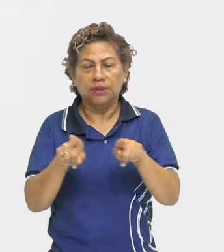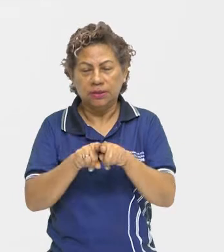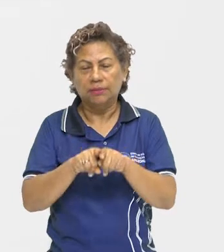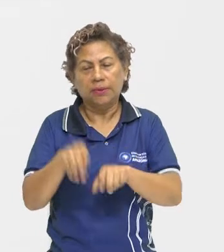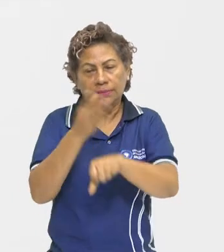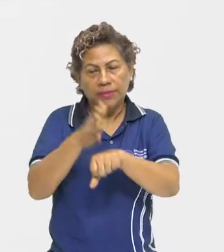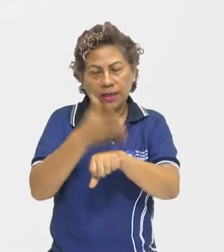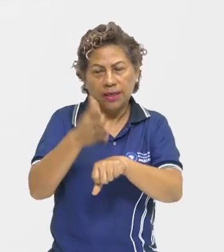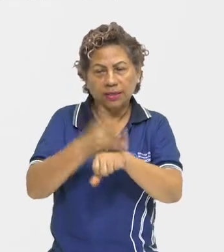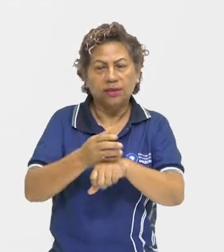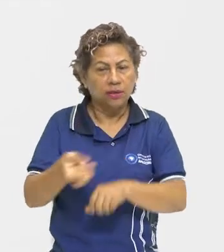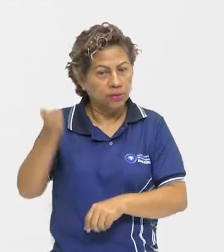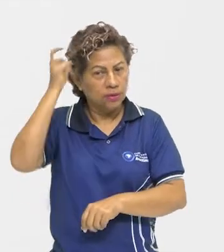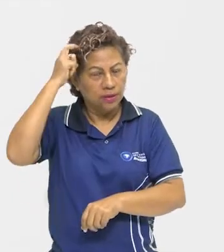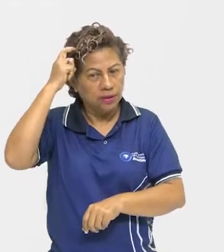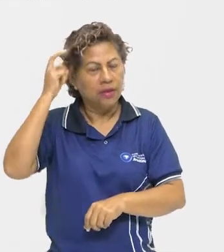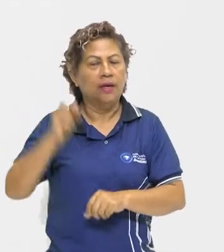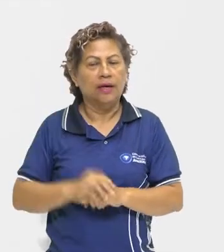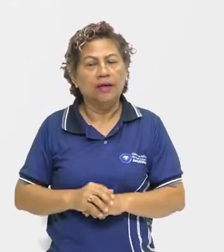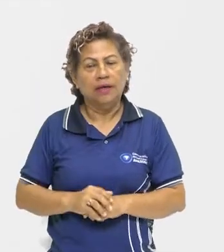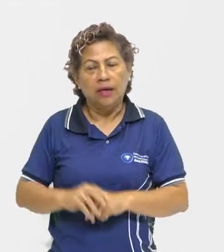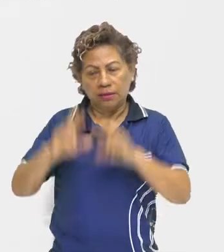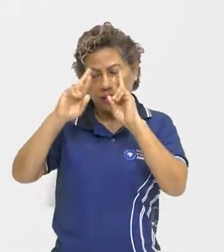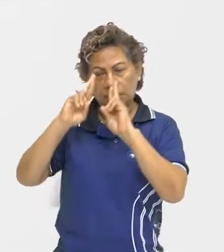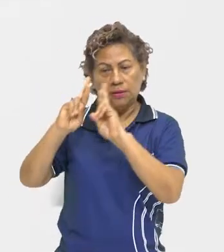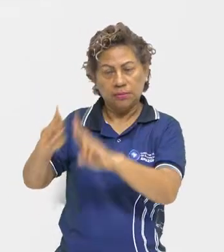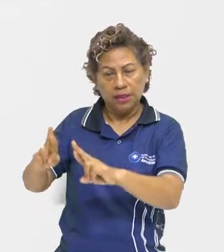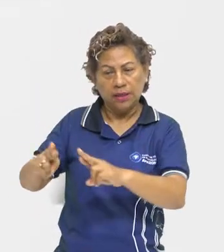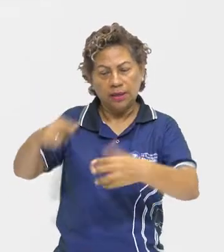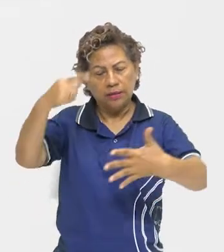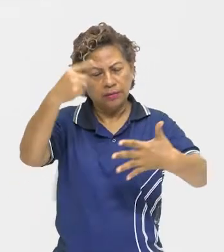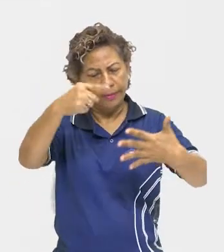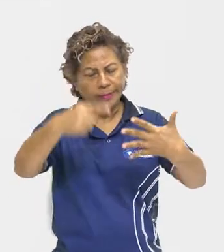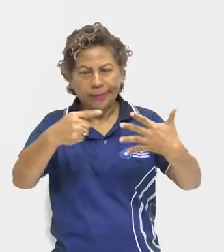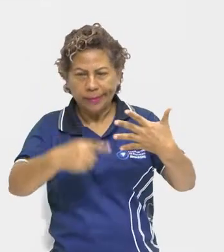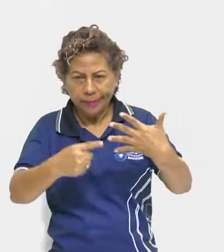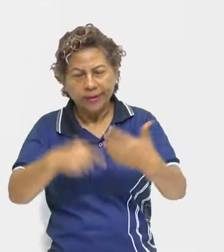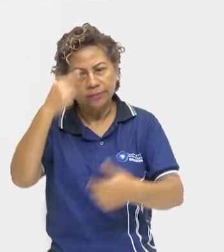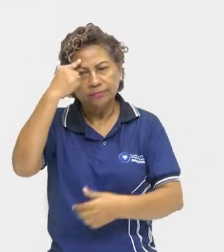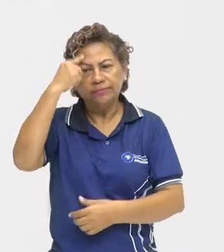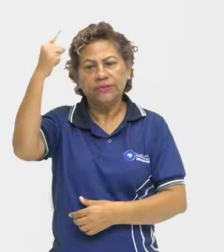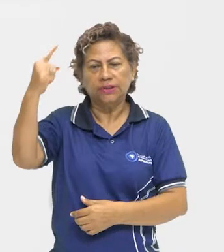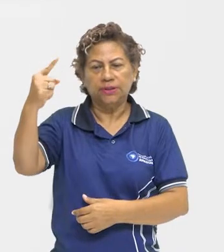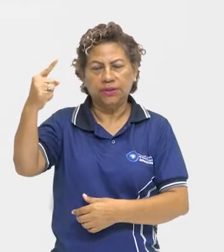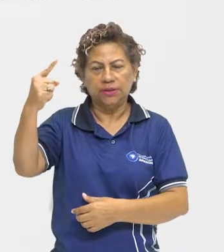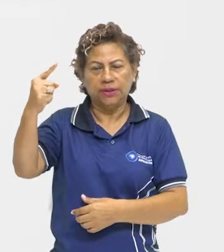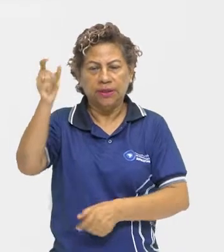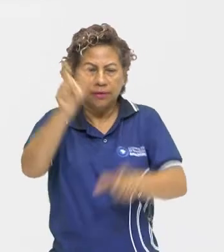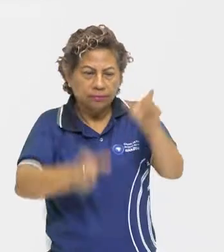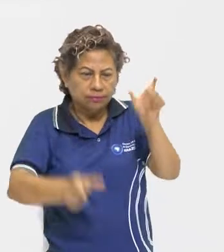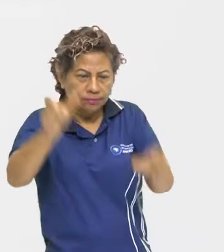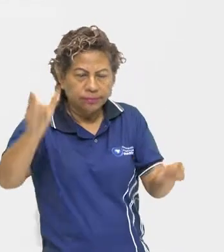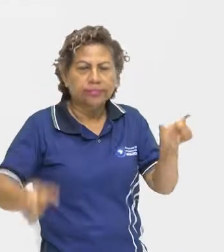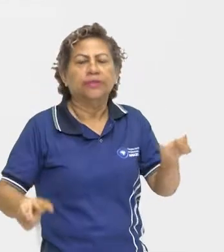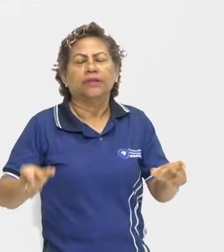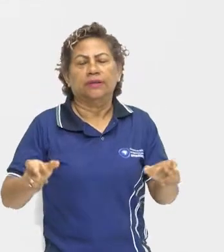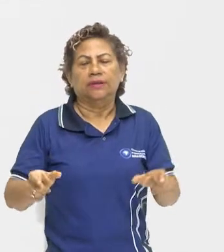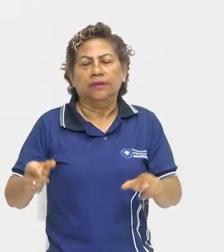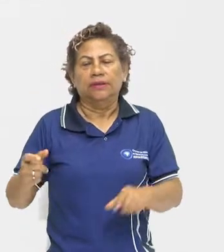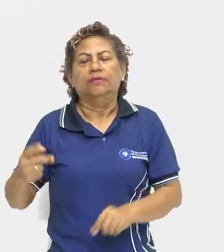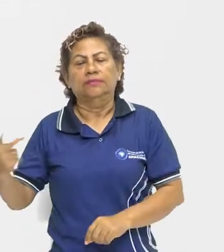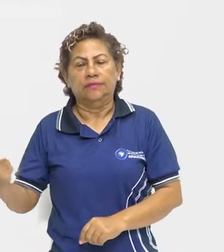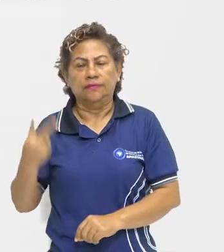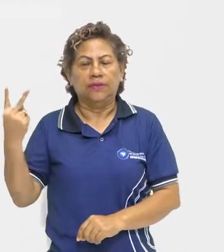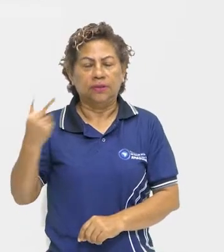respeitando as diversidades e a pluralidade de ideias, dentro de princípios e valores